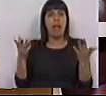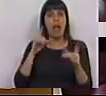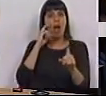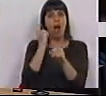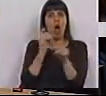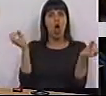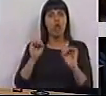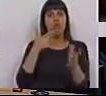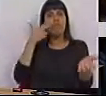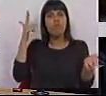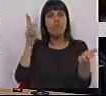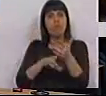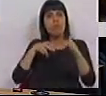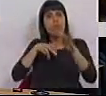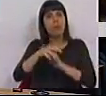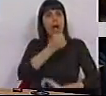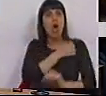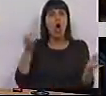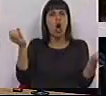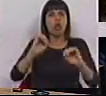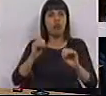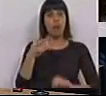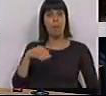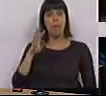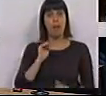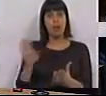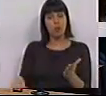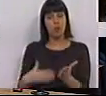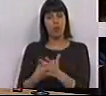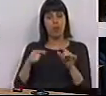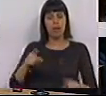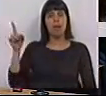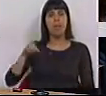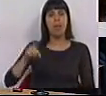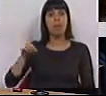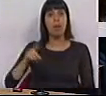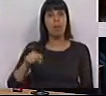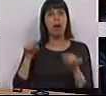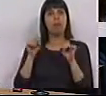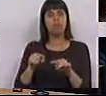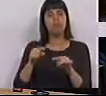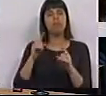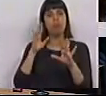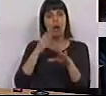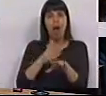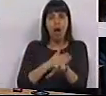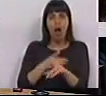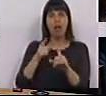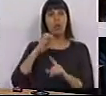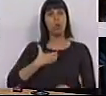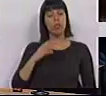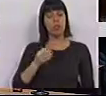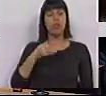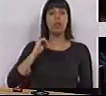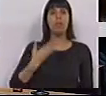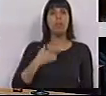verificar a realidade dos imóveis. E o PS propôs aqui, diversas vezes, que isso fosse considerado. O CDS